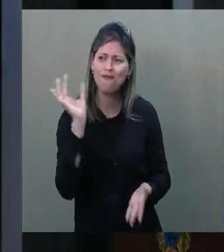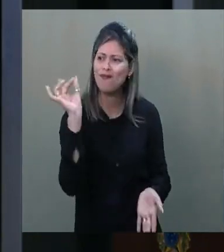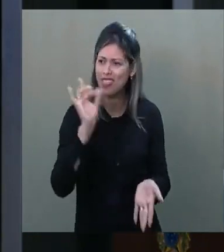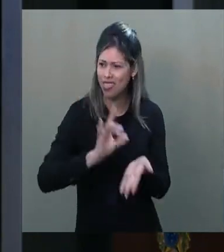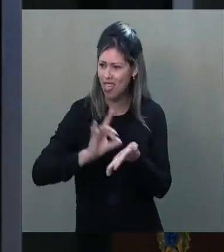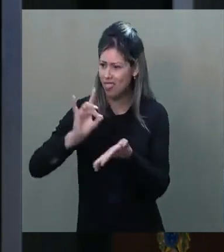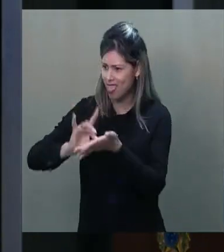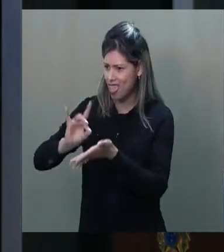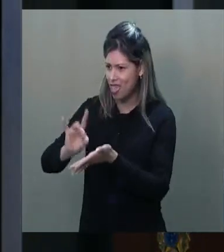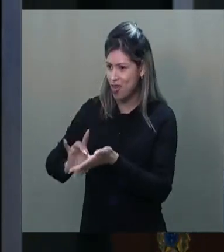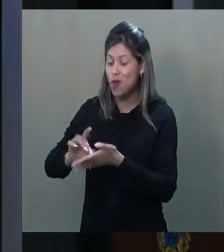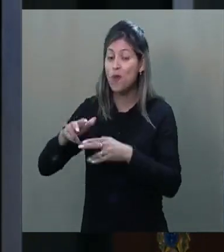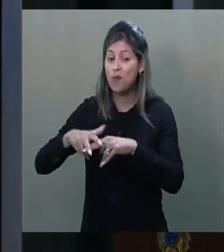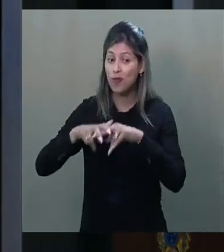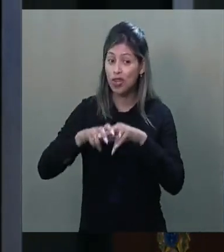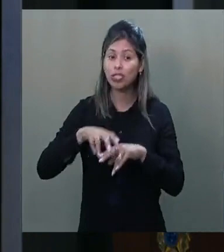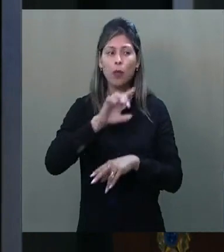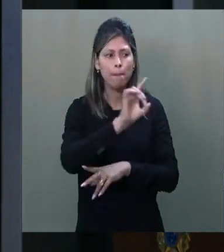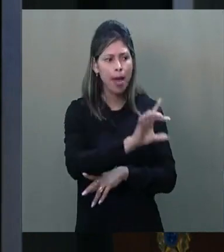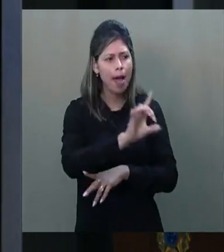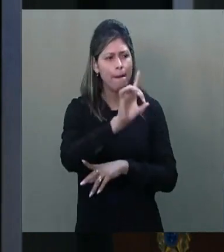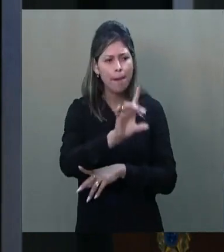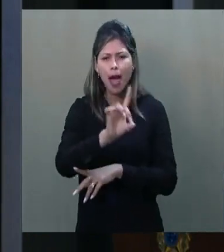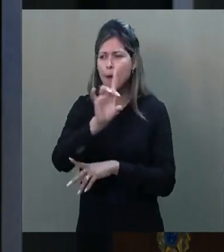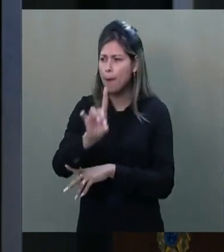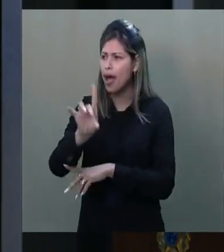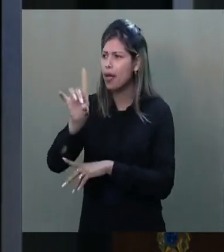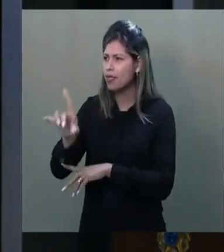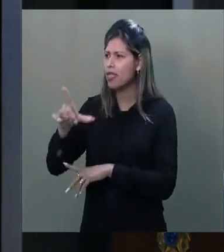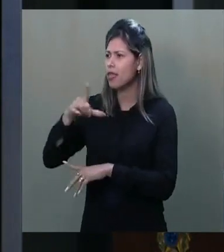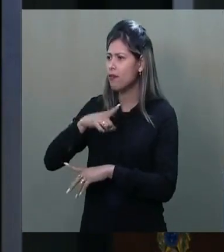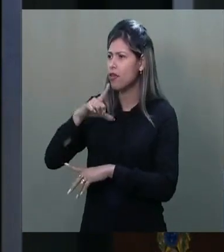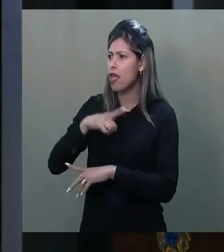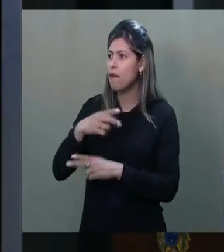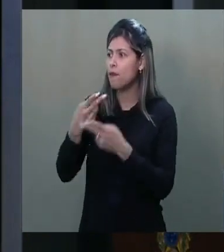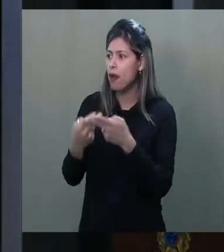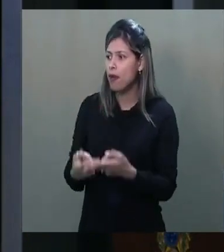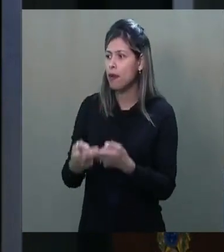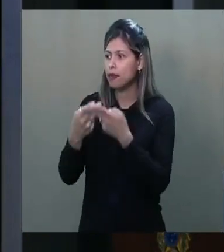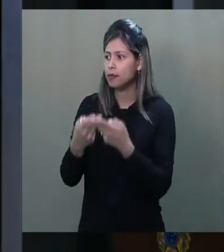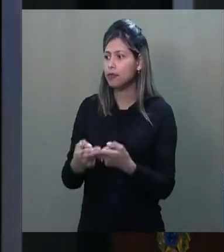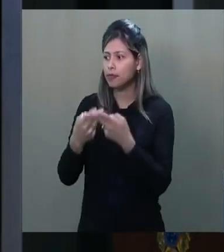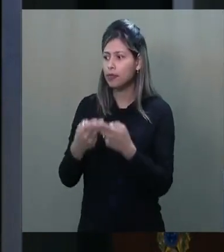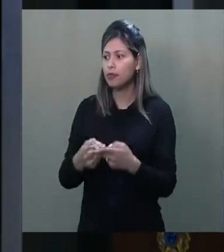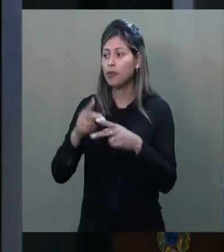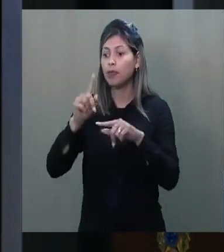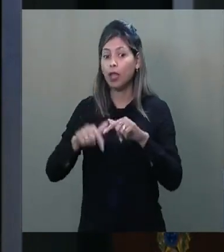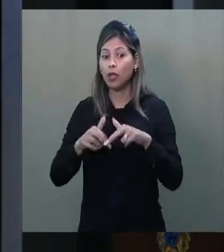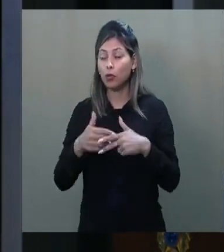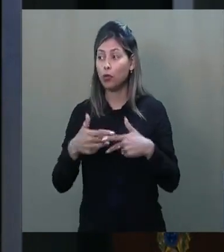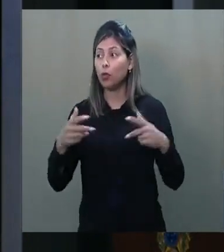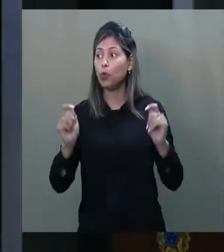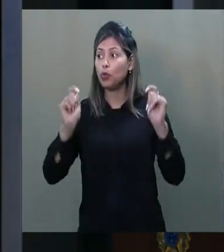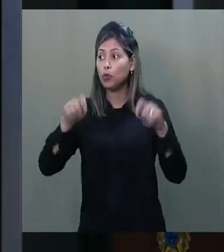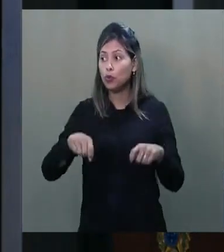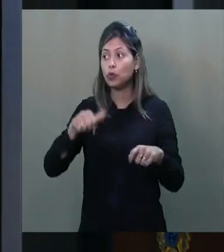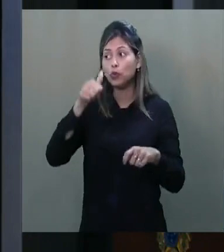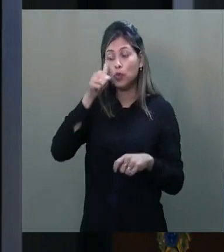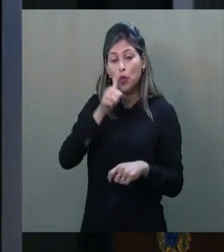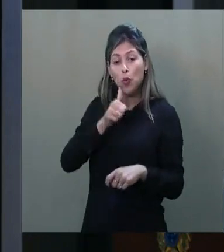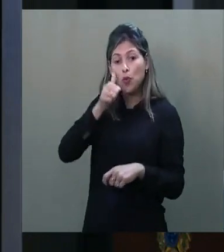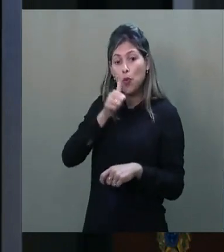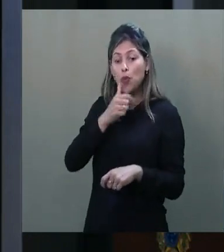tomaria demasiado tempo e paciência de Vossas Excelências. Mas a todos os senadores e senadoras,